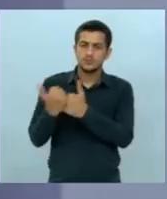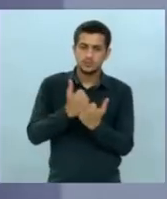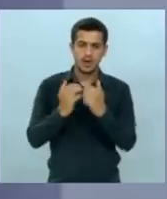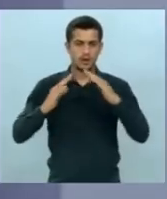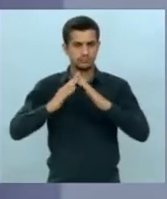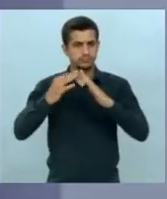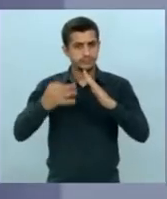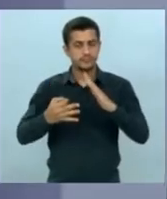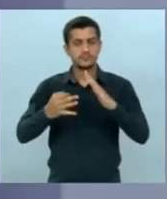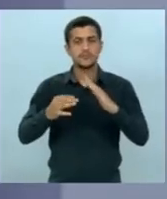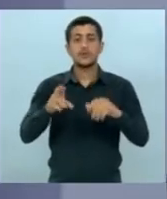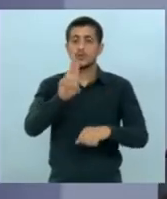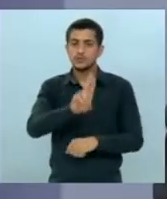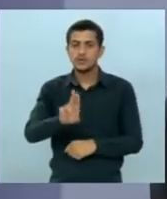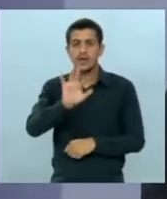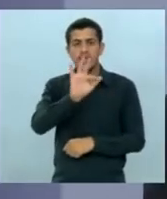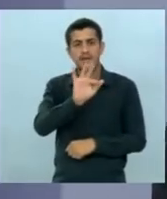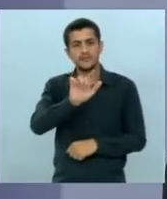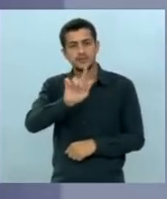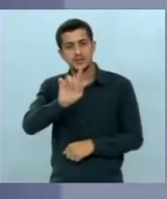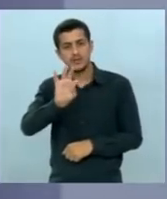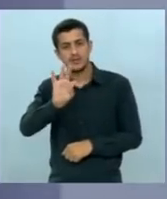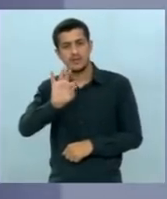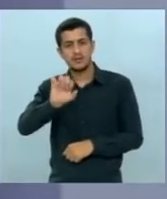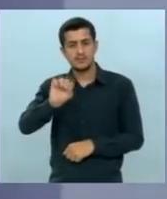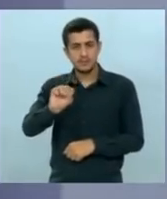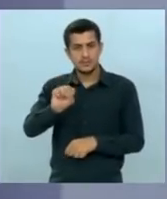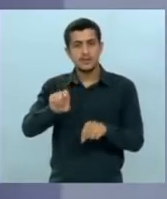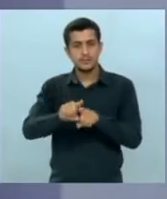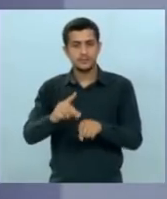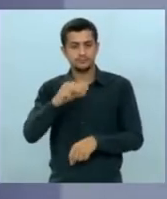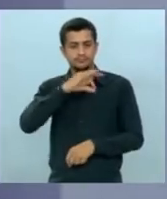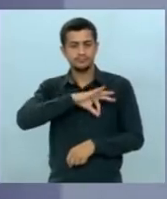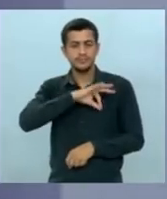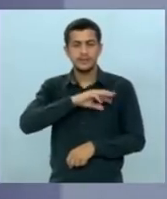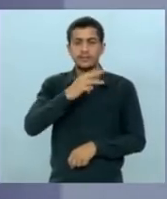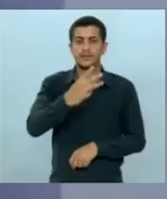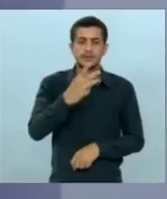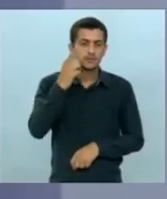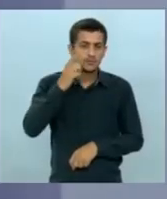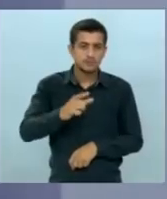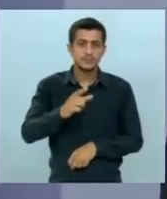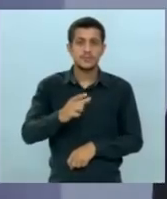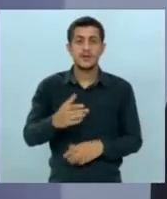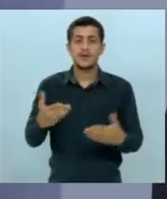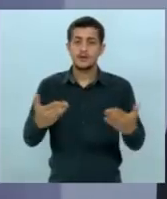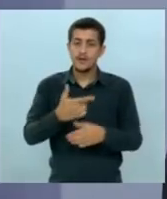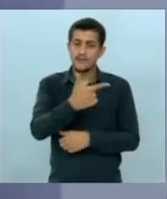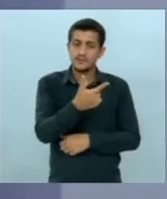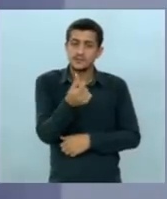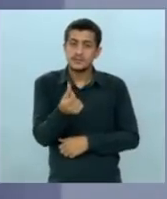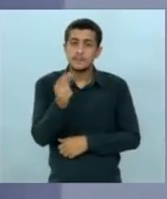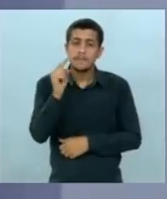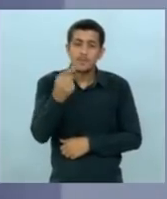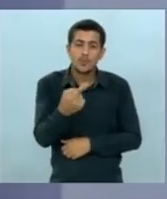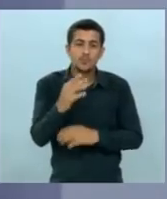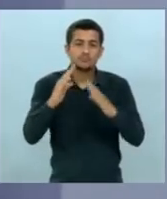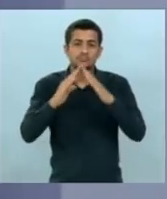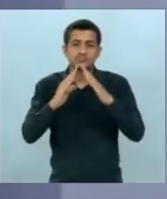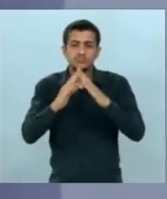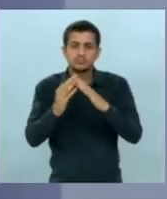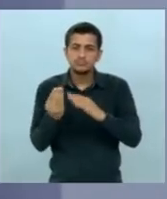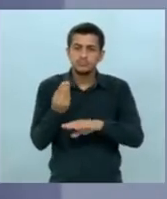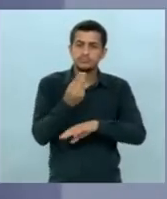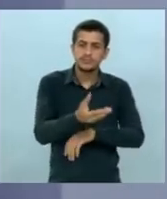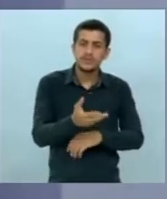FGTS até quem ganha 3 salários mínimos e fizemos e vamos entregar 26 mil casas no momento em que